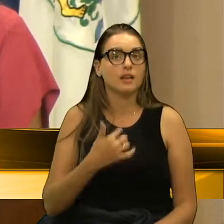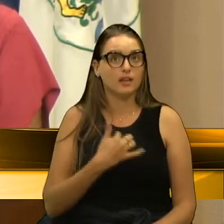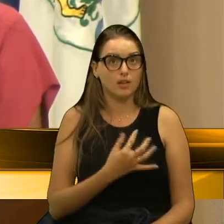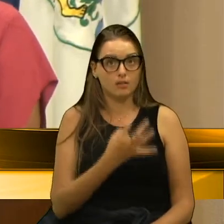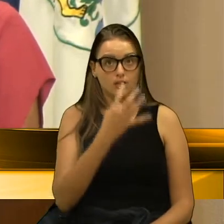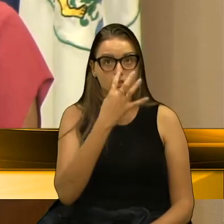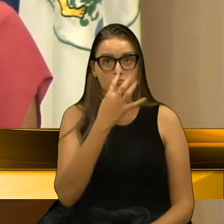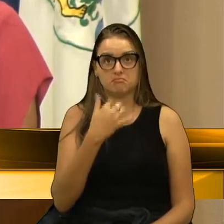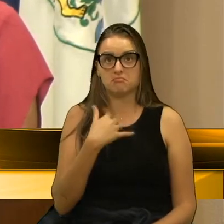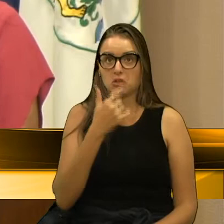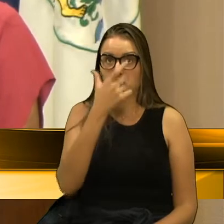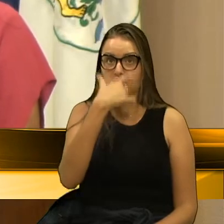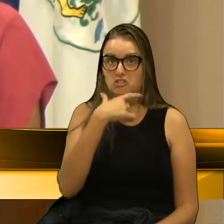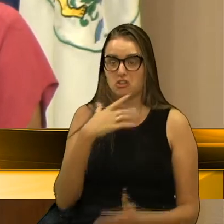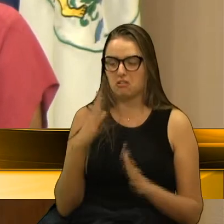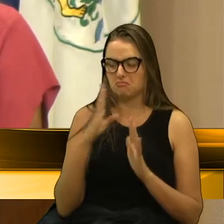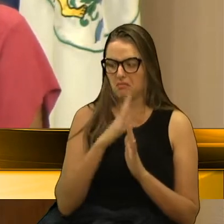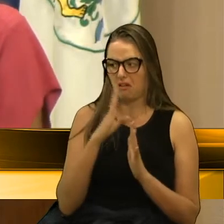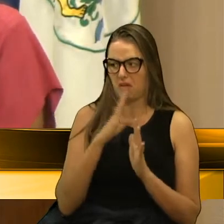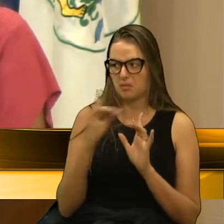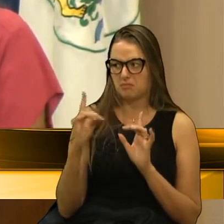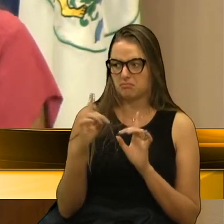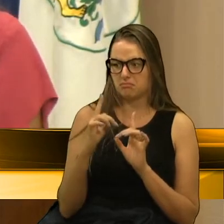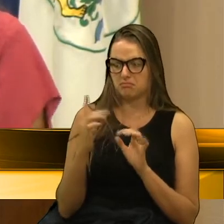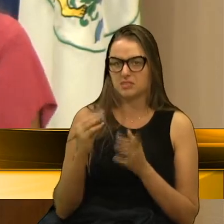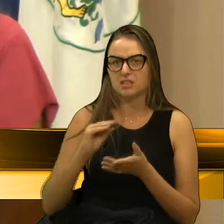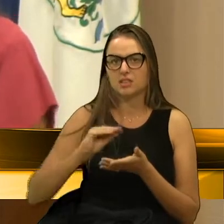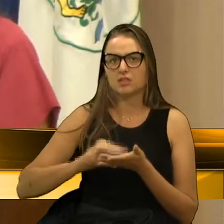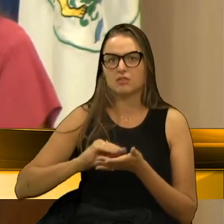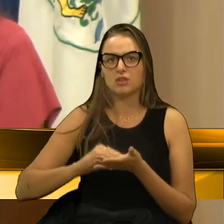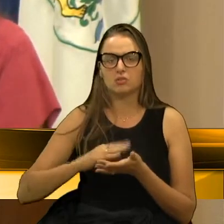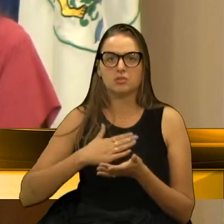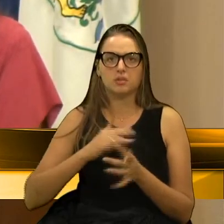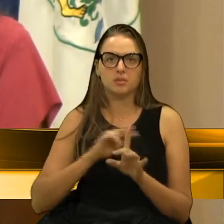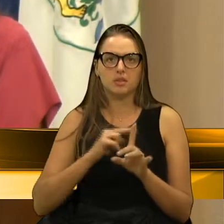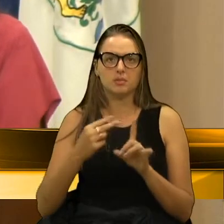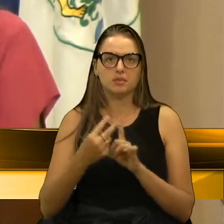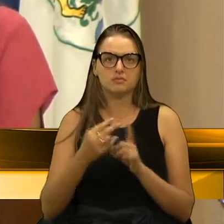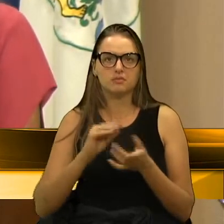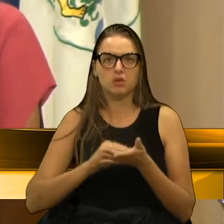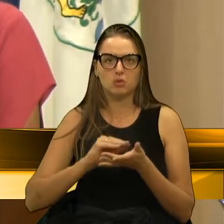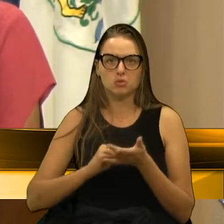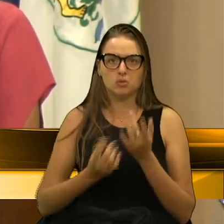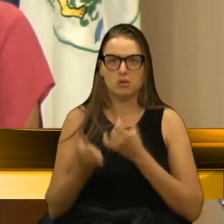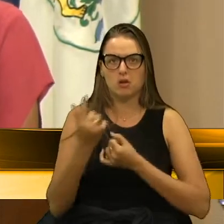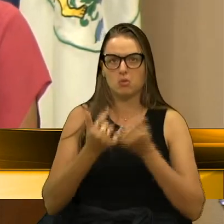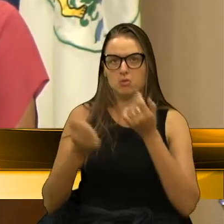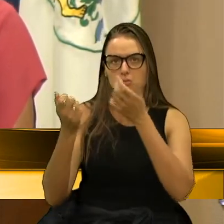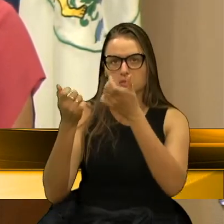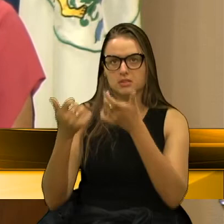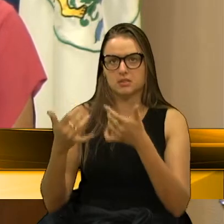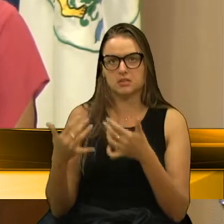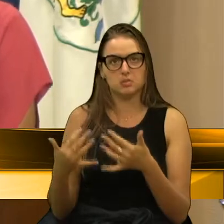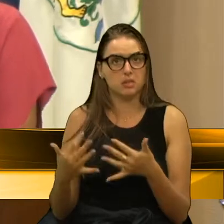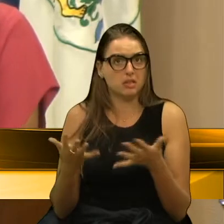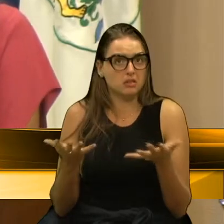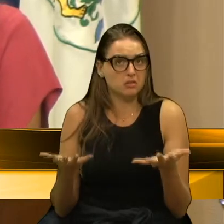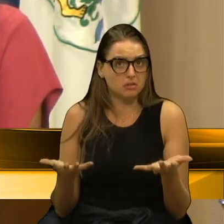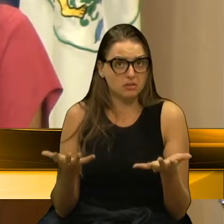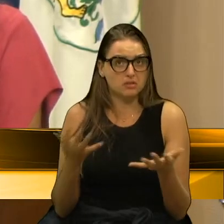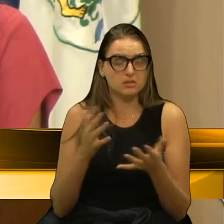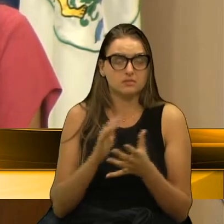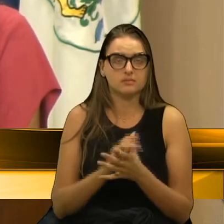achei muito breve e que faltaram, no meu ponto de vista, alguns elementos, porque, para além